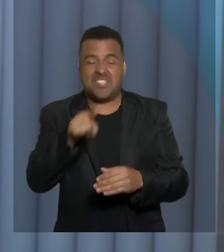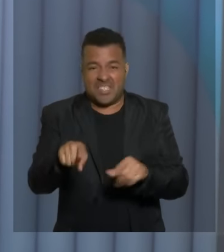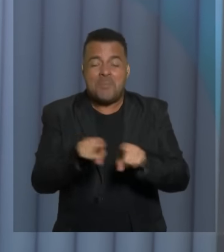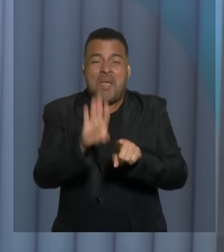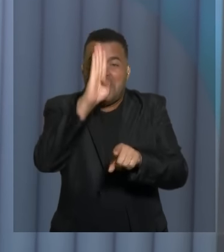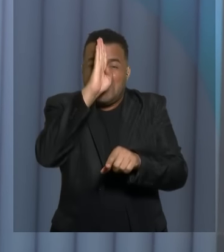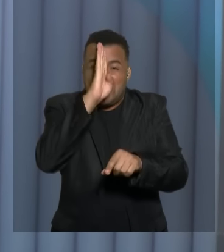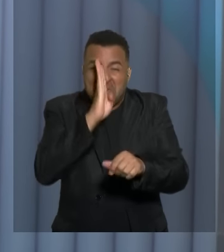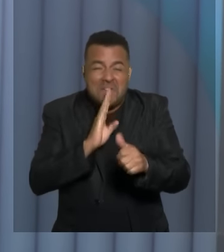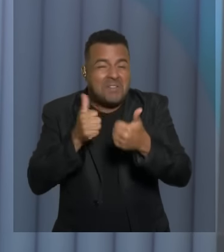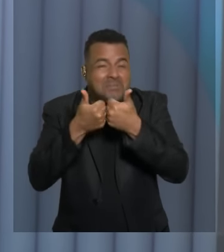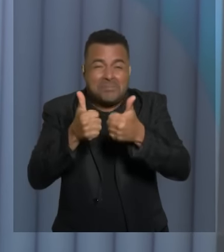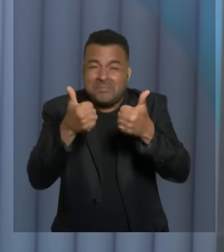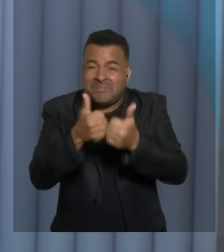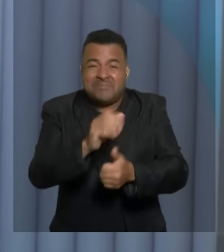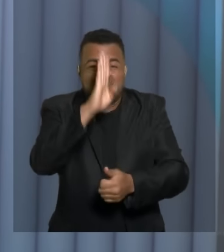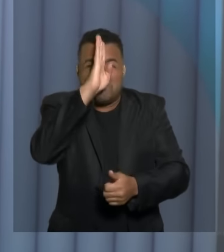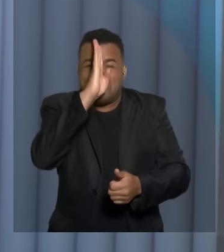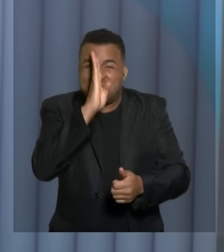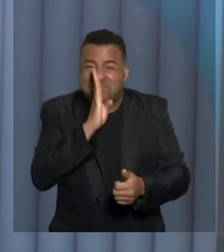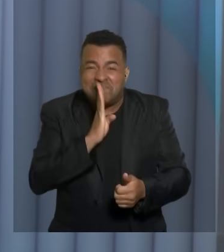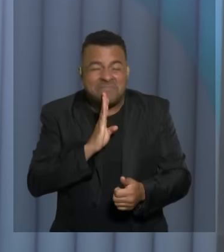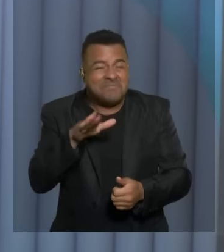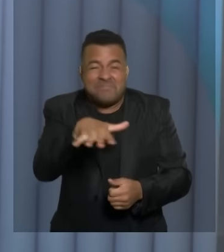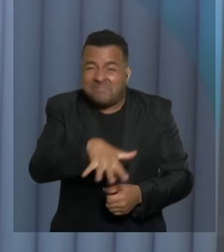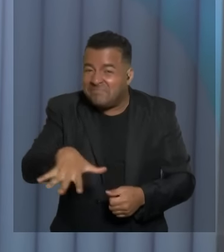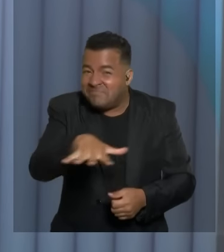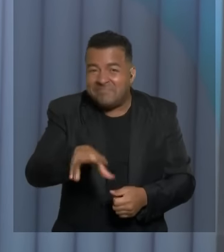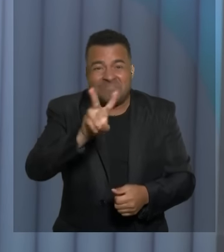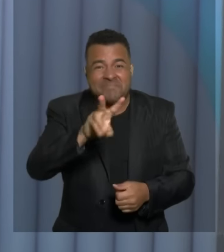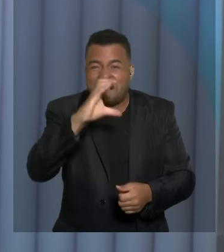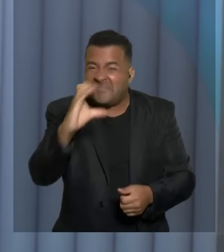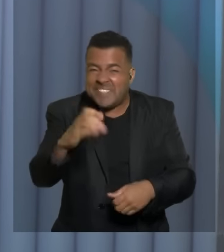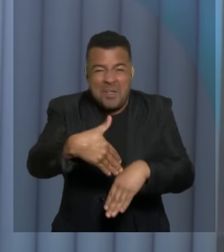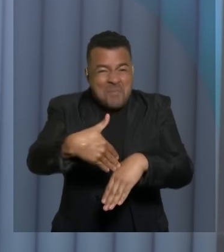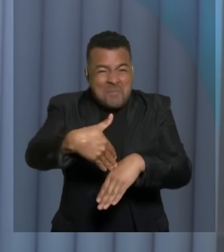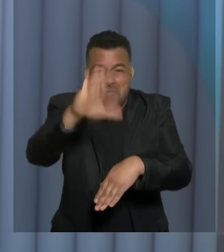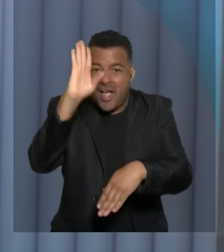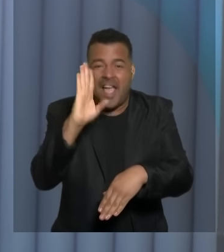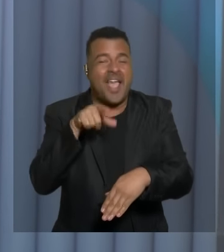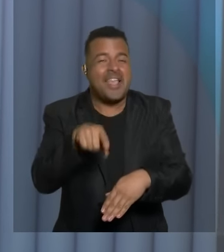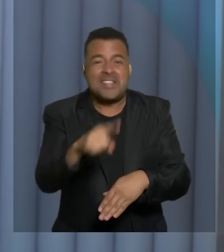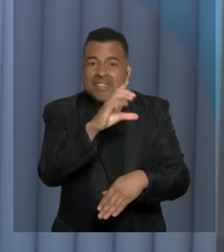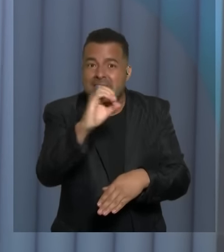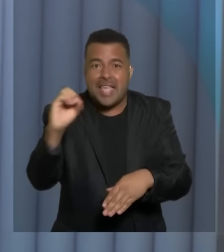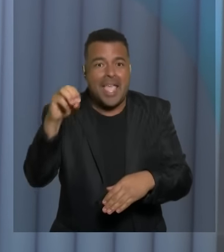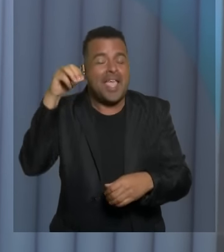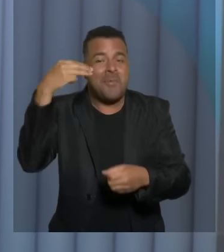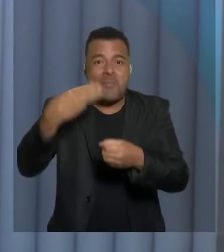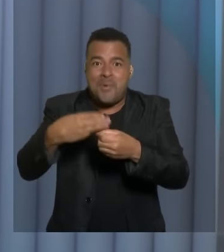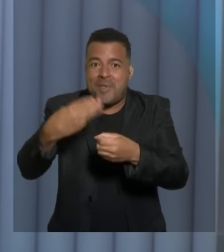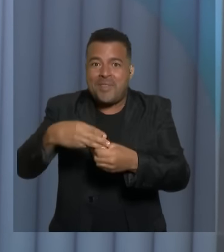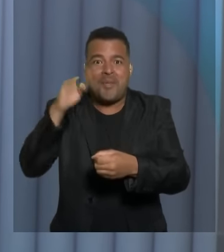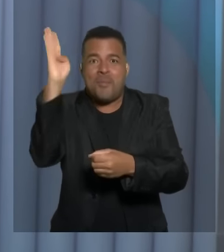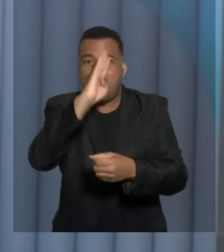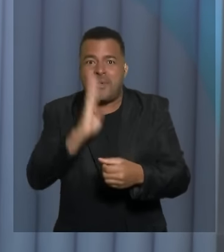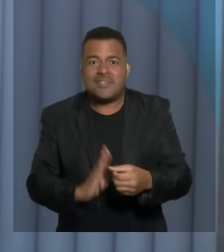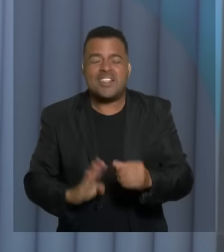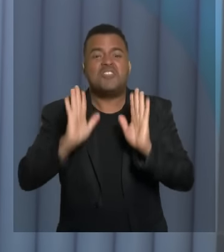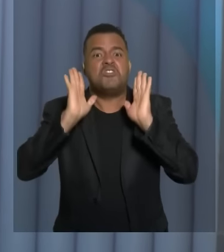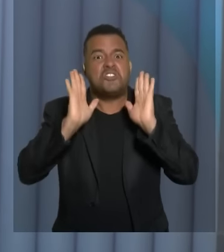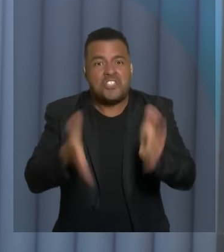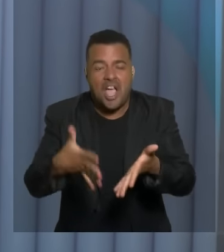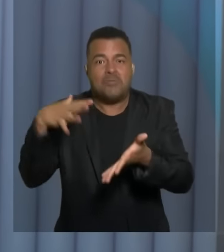para toda a população de Vitória da Conquista. Mais de 100 municípios brasileiros já adotaram